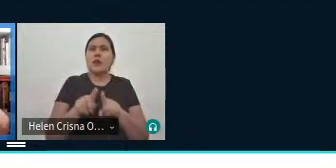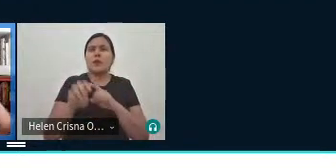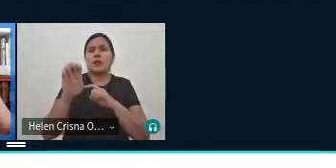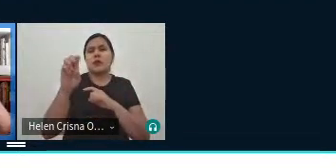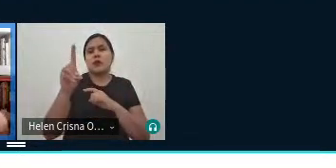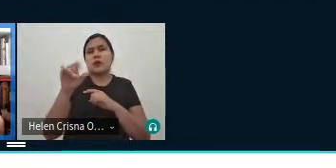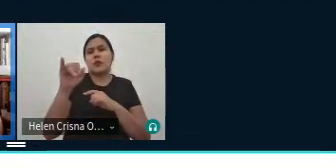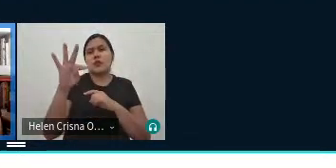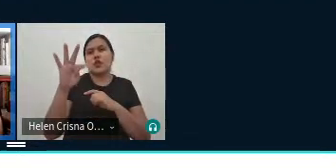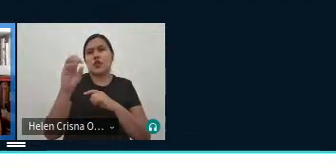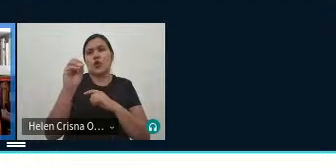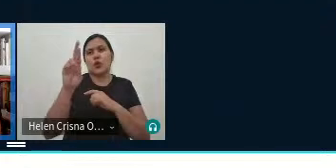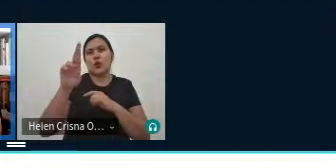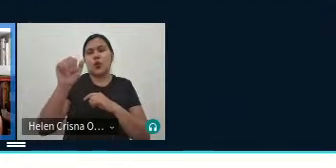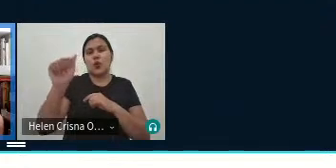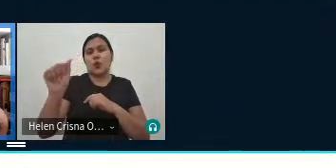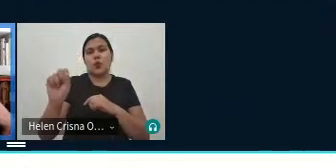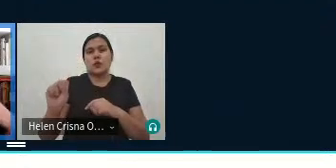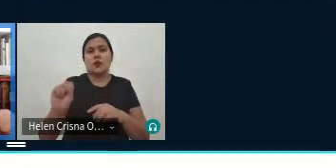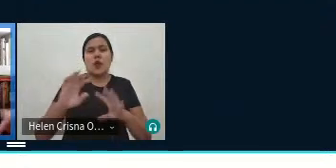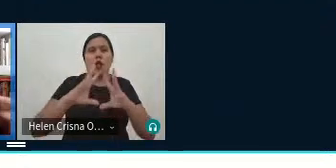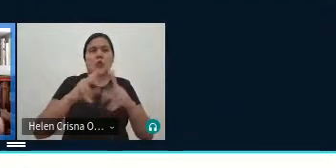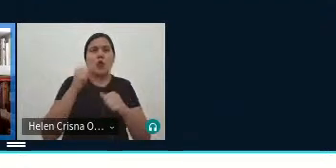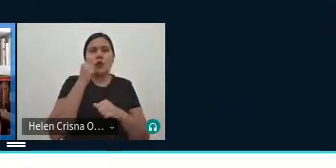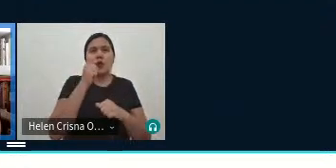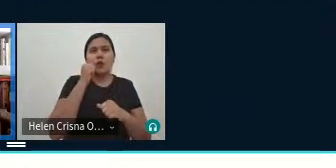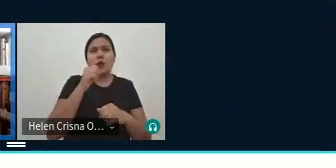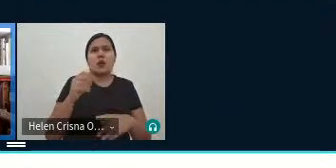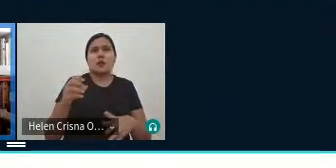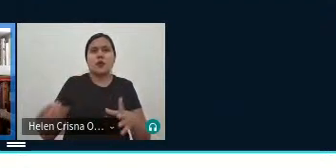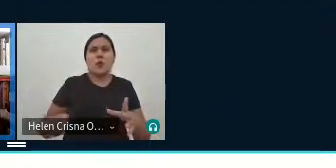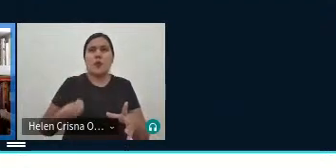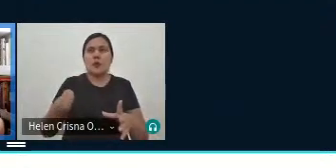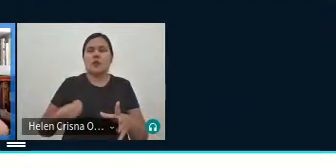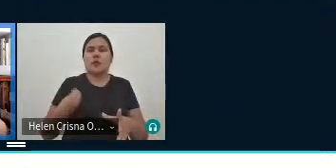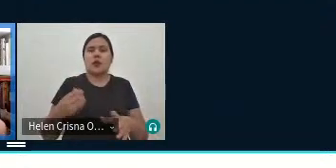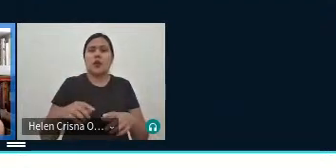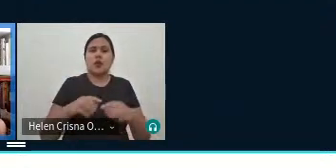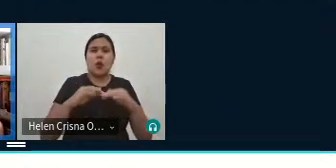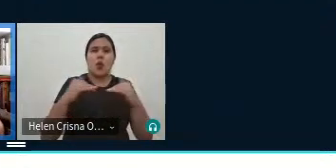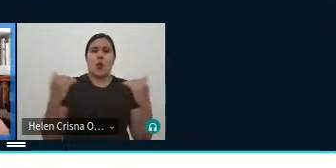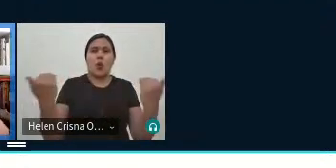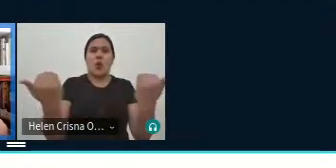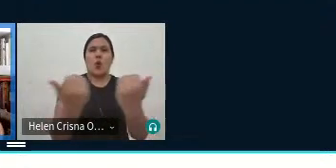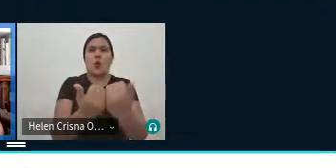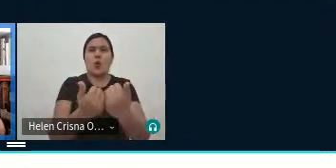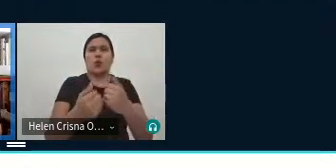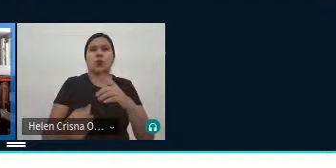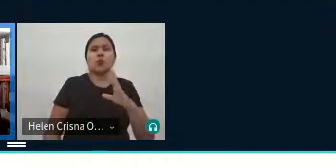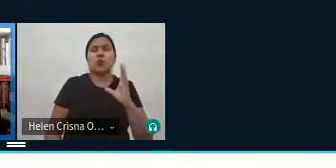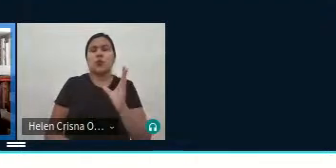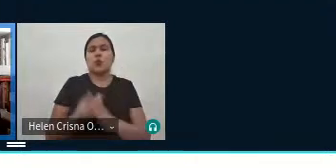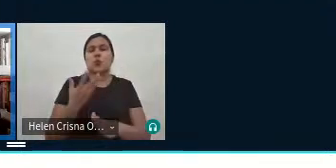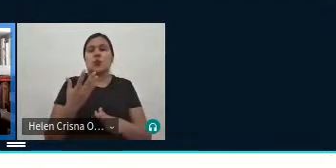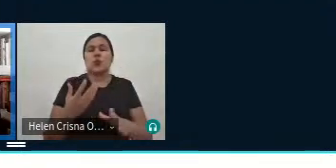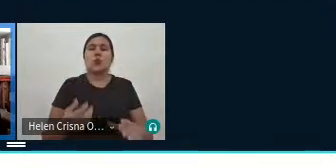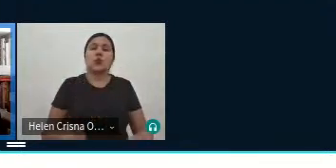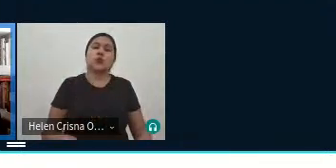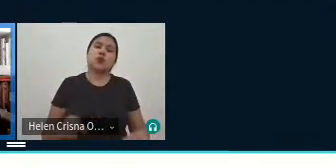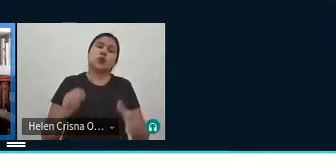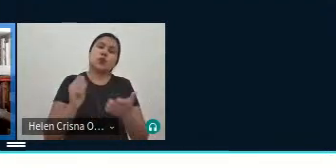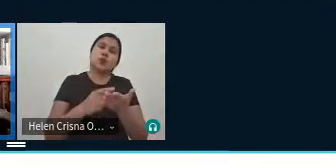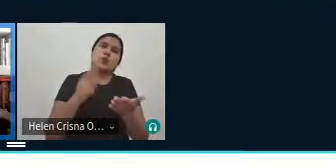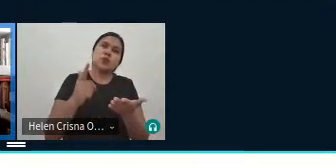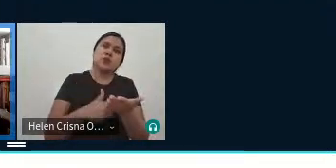também para todas para todas as mulheres que atuam nesse círculo né da produção da circulação de obras